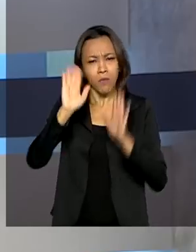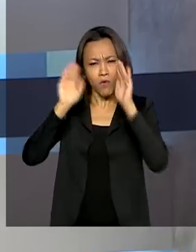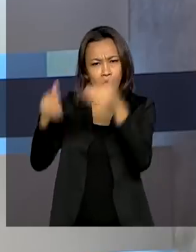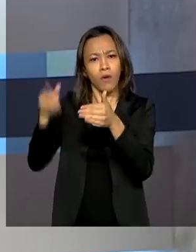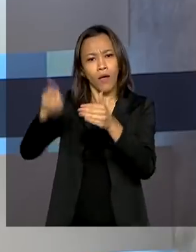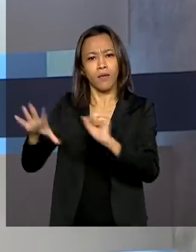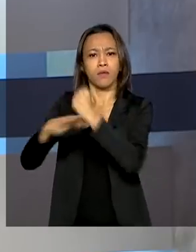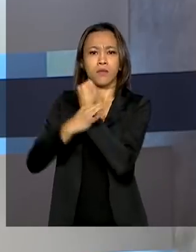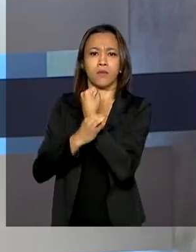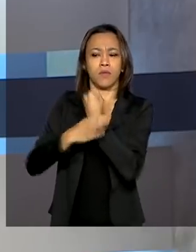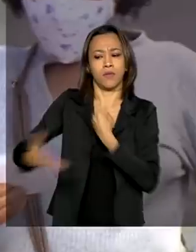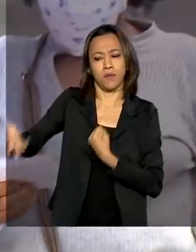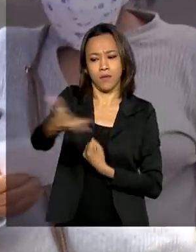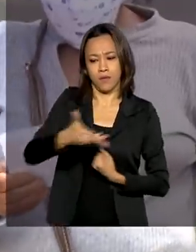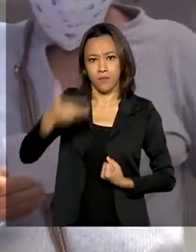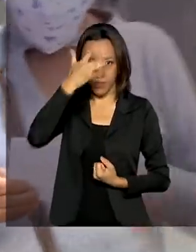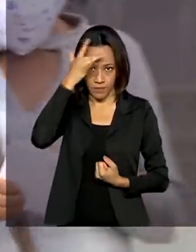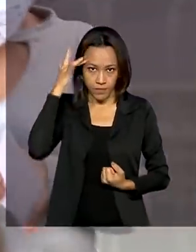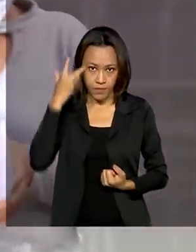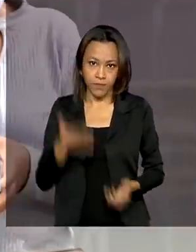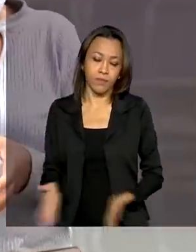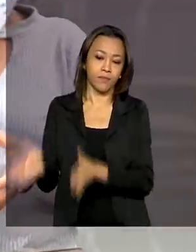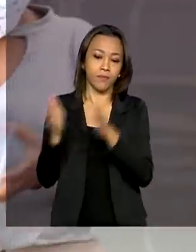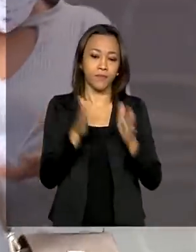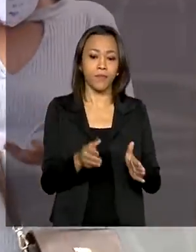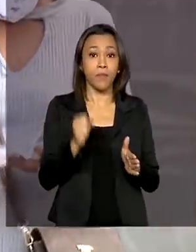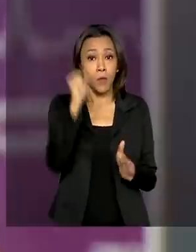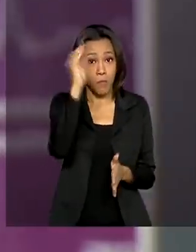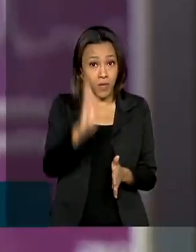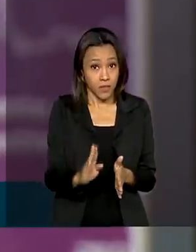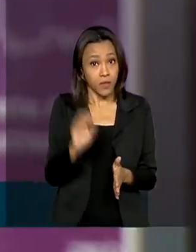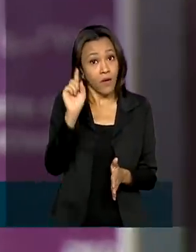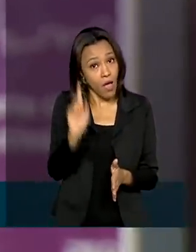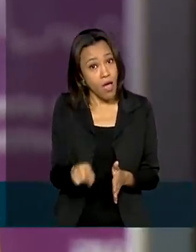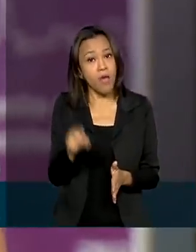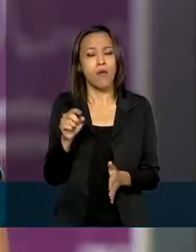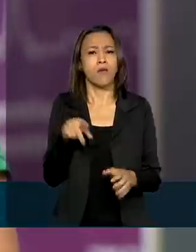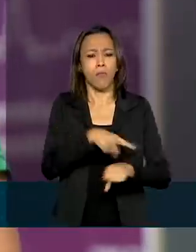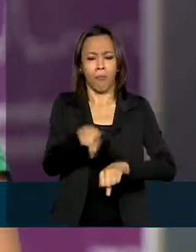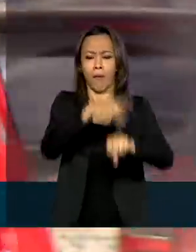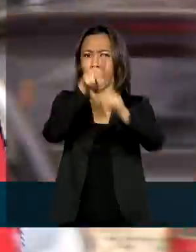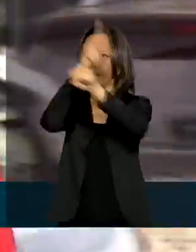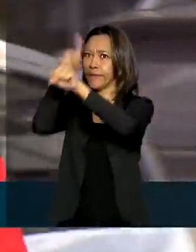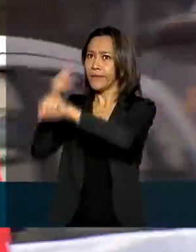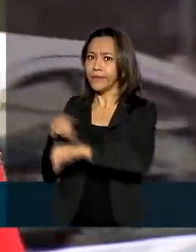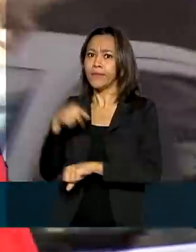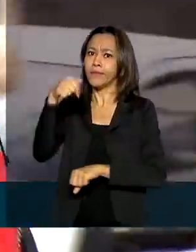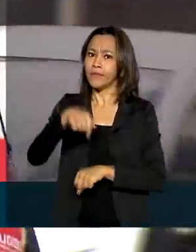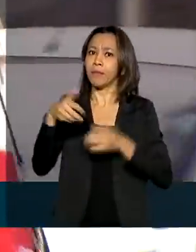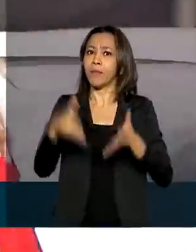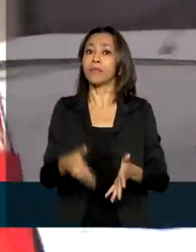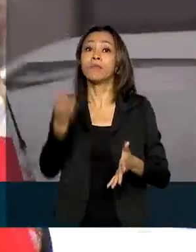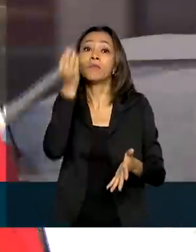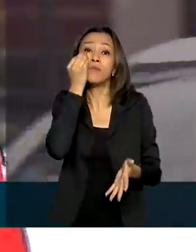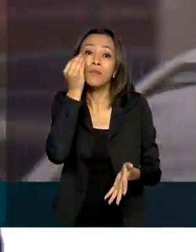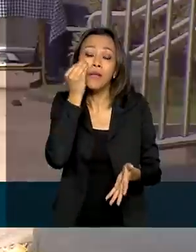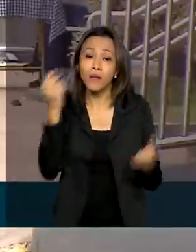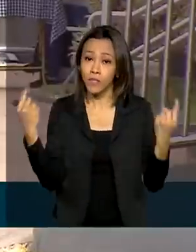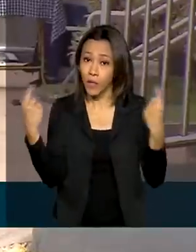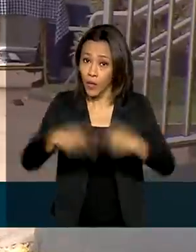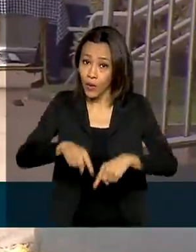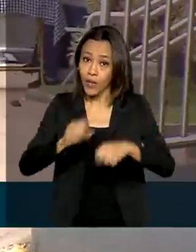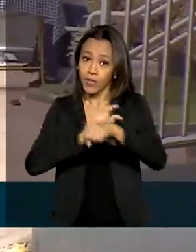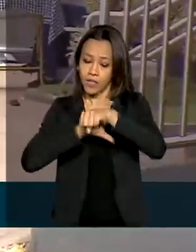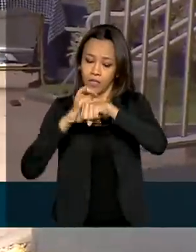da população. O Brasil é um dos países que participam dos testes da vacina contra a Covid-19.